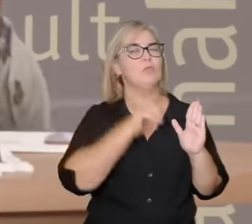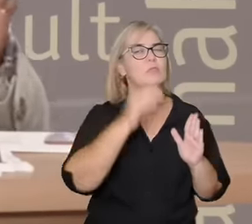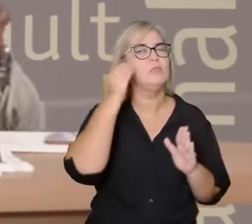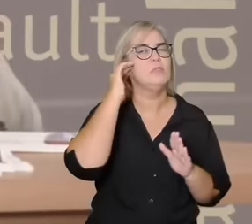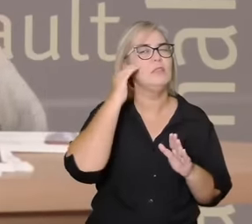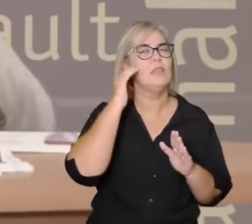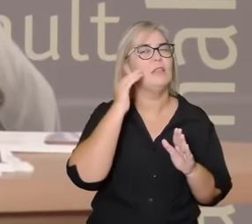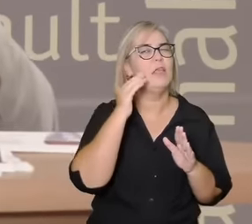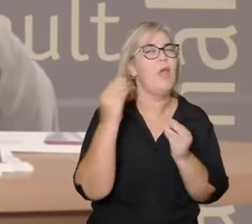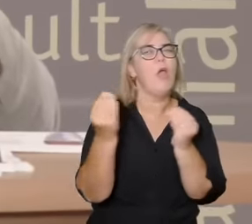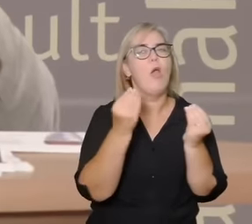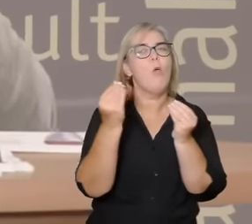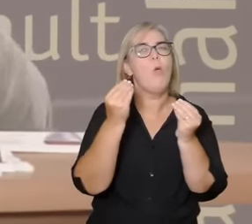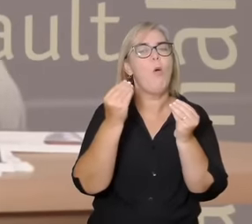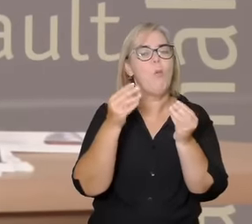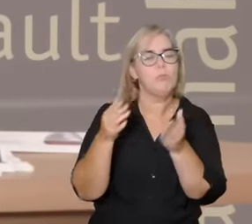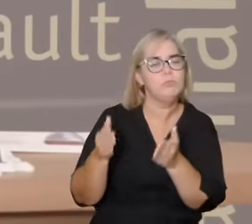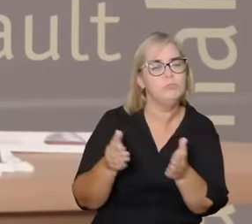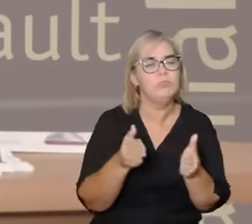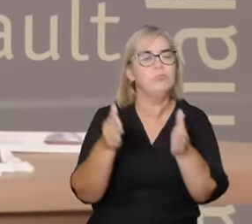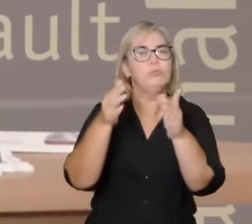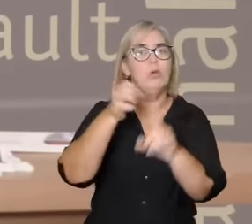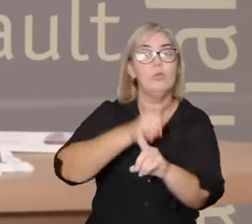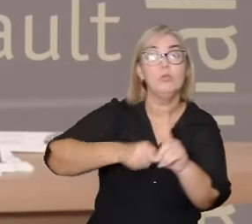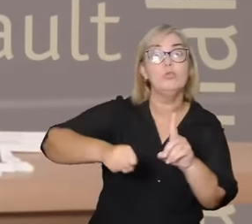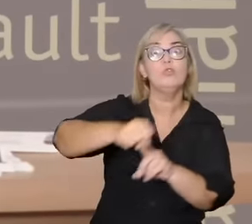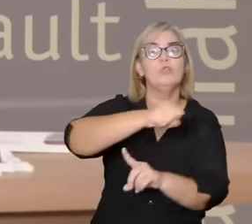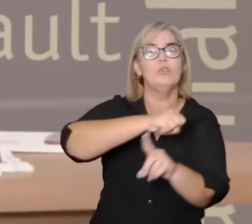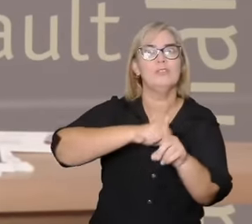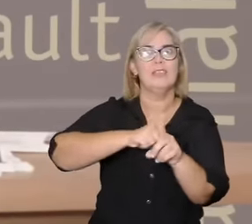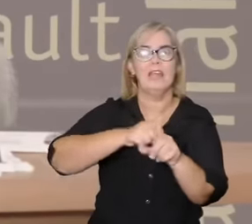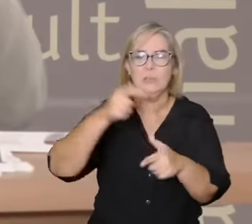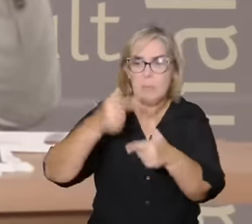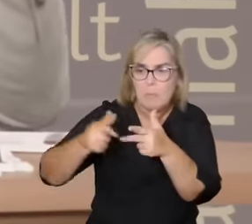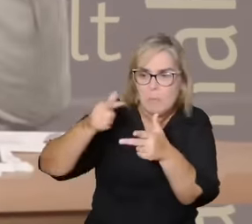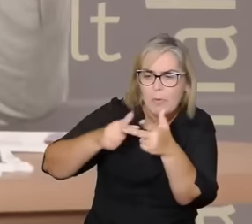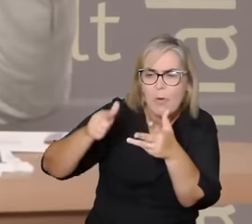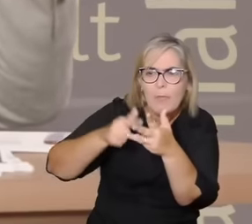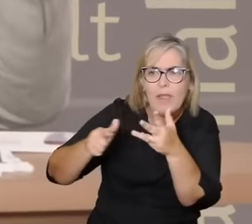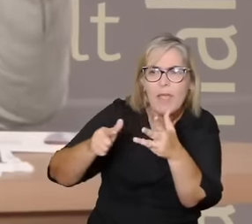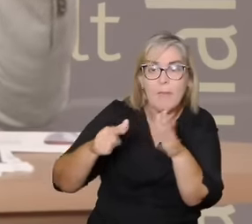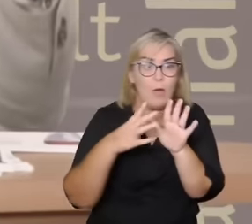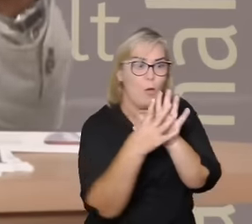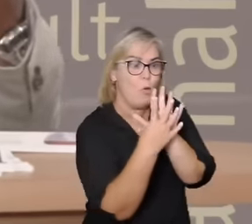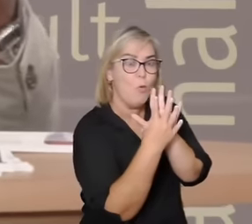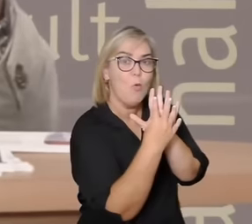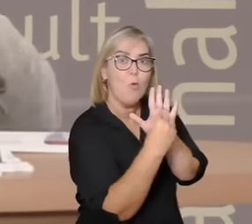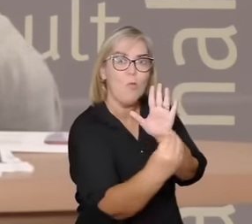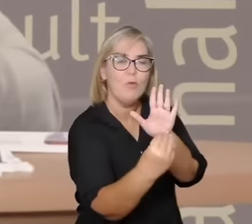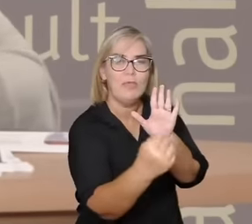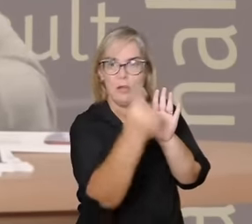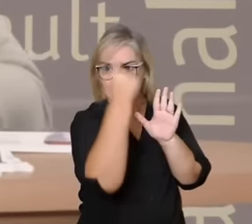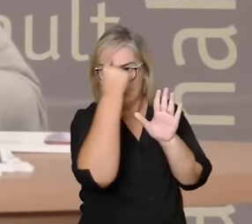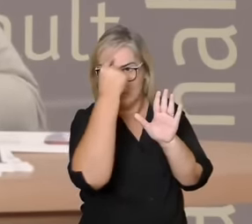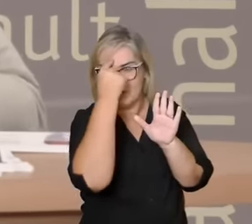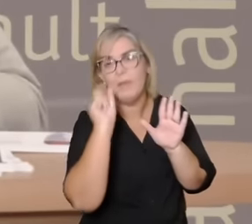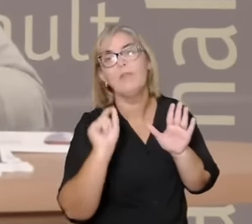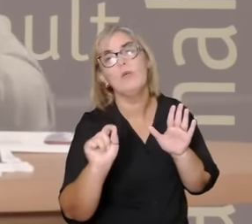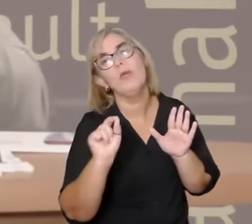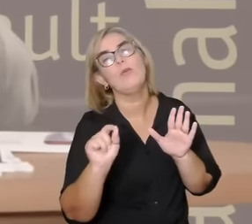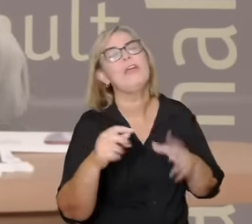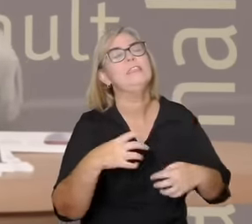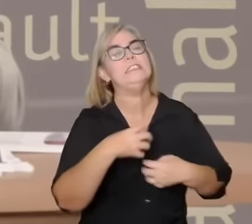para onde nós vamos numa sociedade em crise onde o nosso modelo operacional de pensamento de